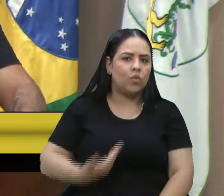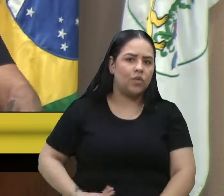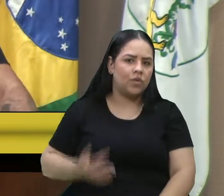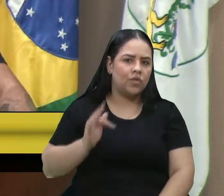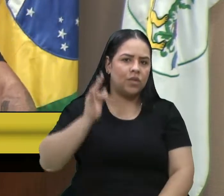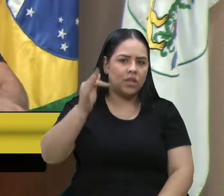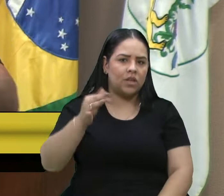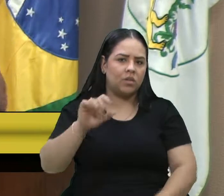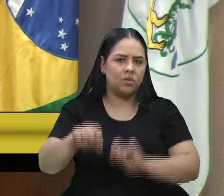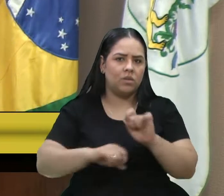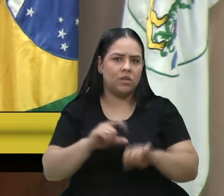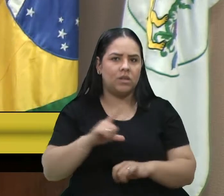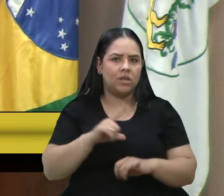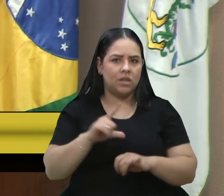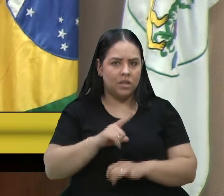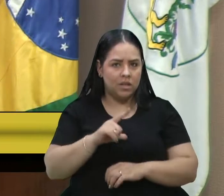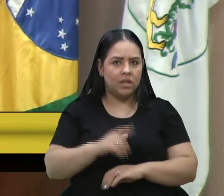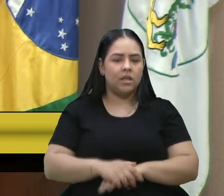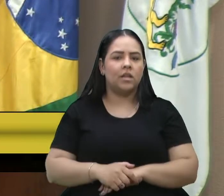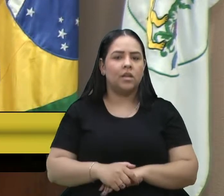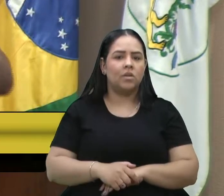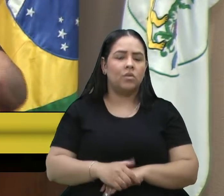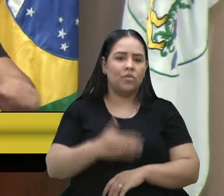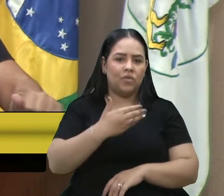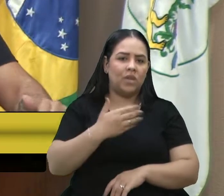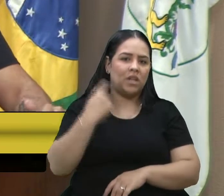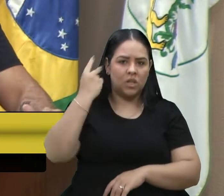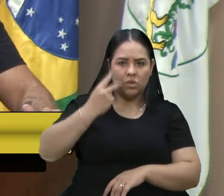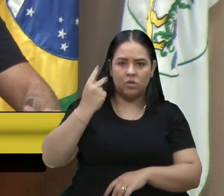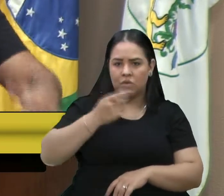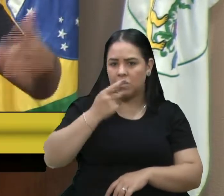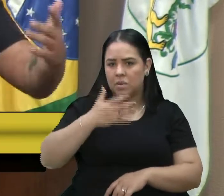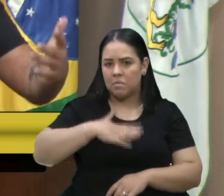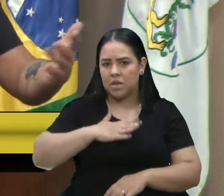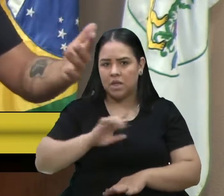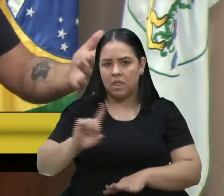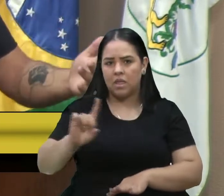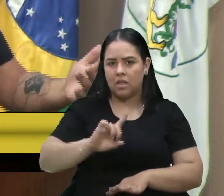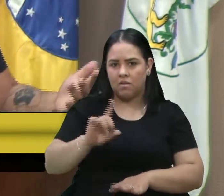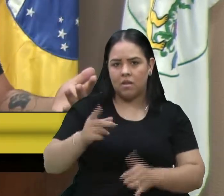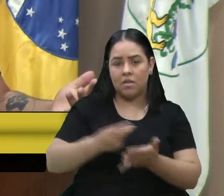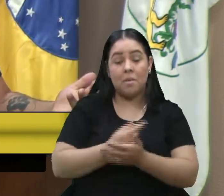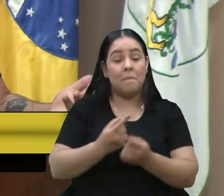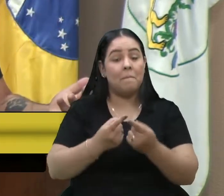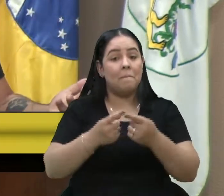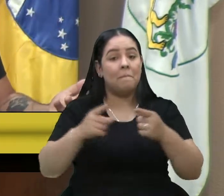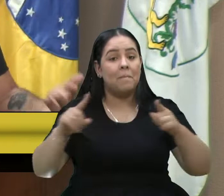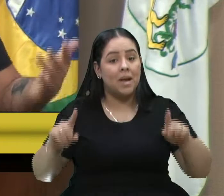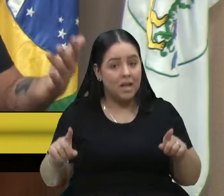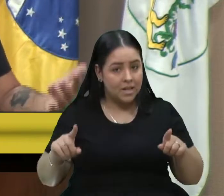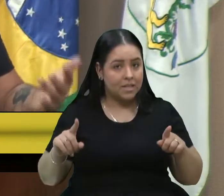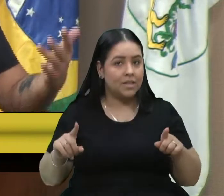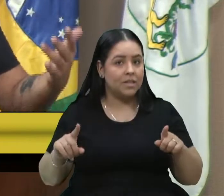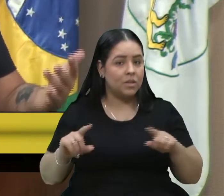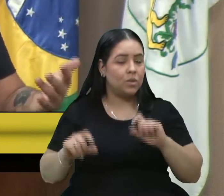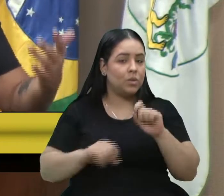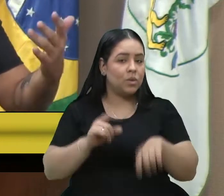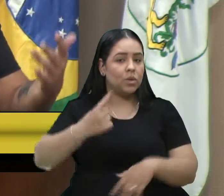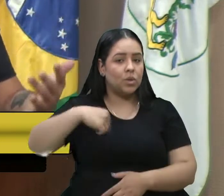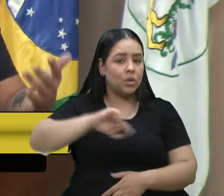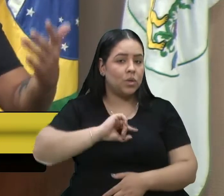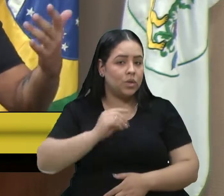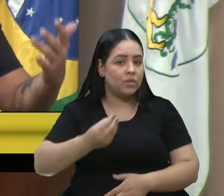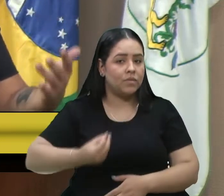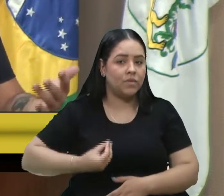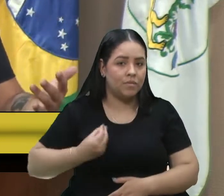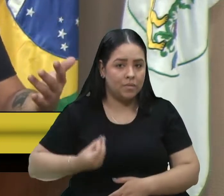políticas liberais, o vereador me corrigiu, não quero entrar no mérito. Agora, o fato é de que a gente vive numa